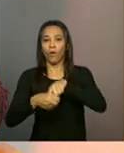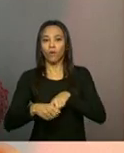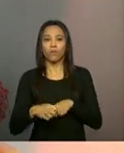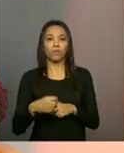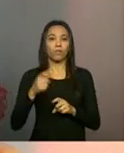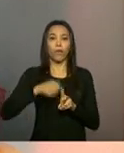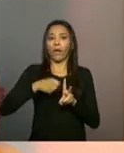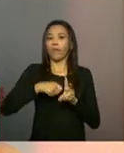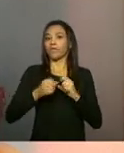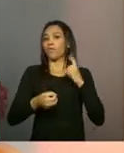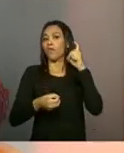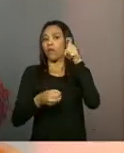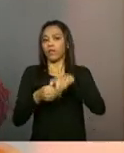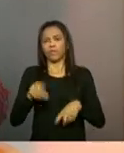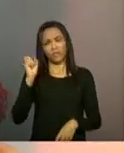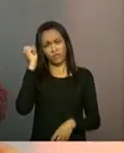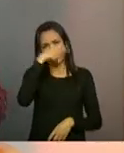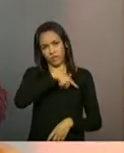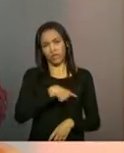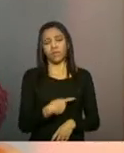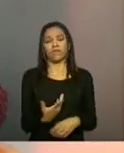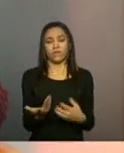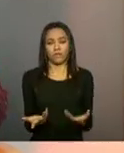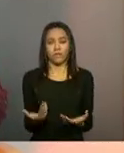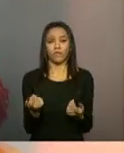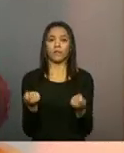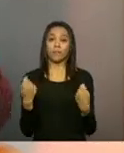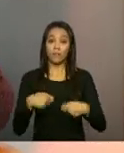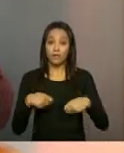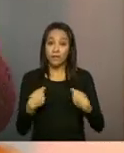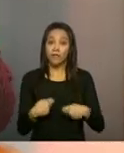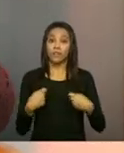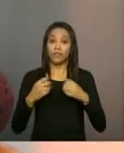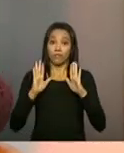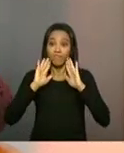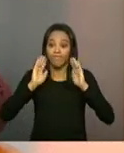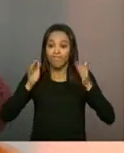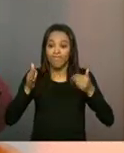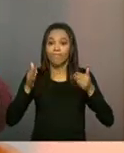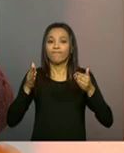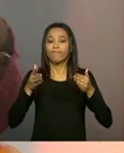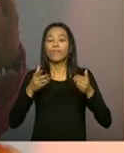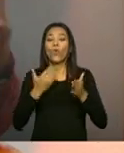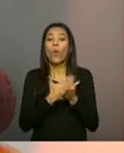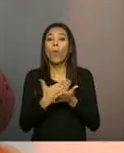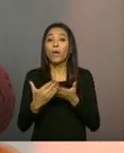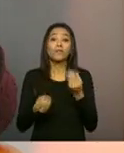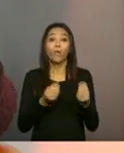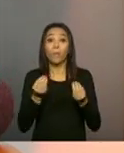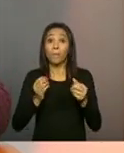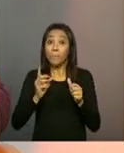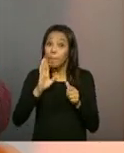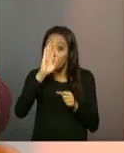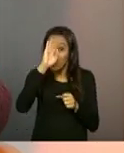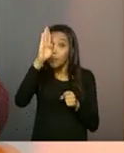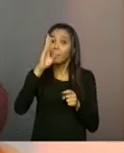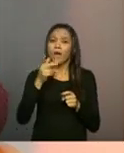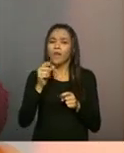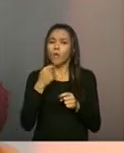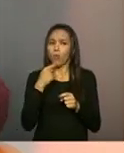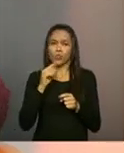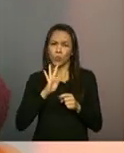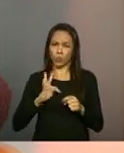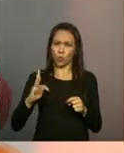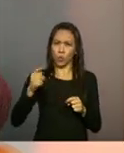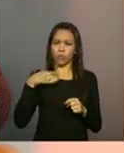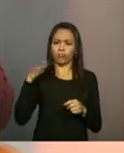periodicidade maior entre esses atendimentos. Então, começa priorizando algumas comunidades, não vai em